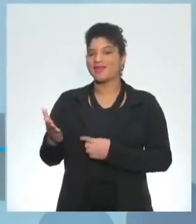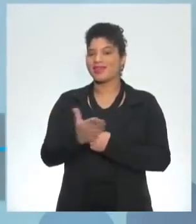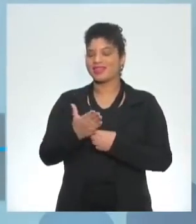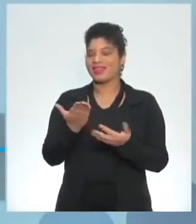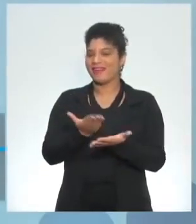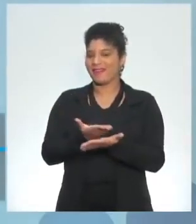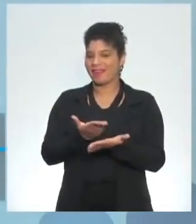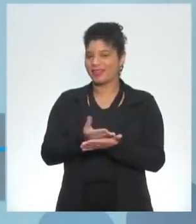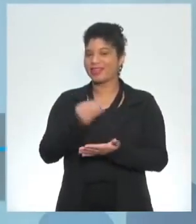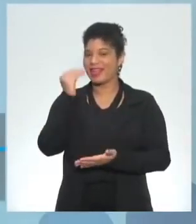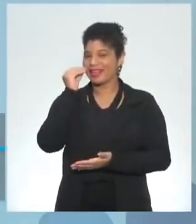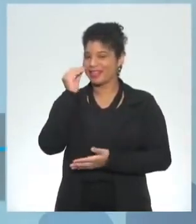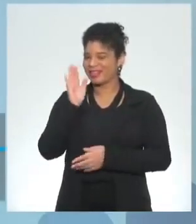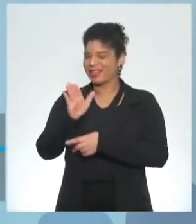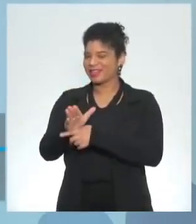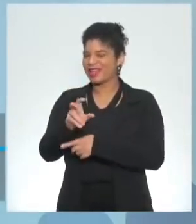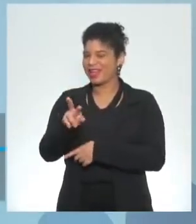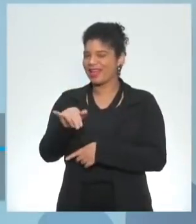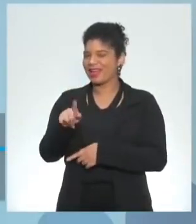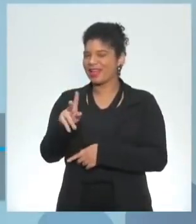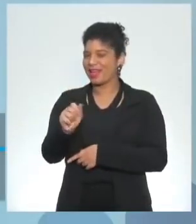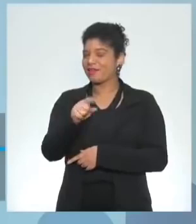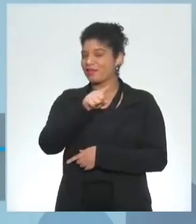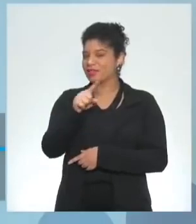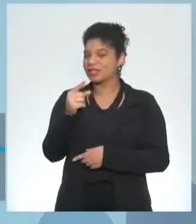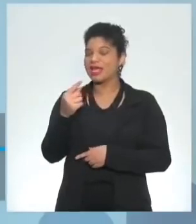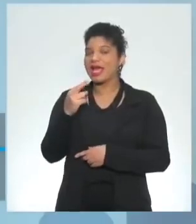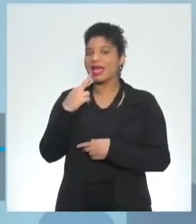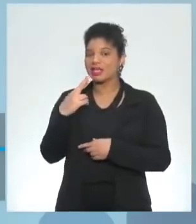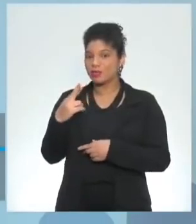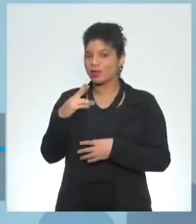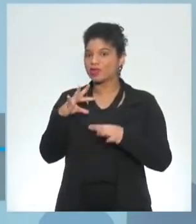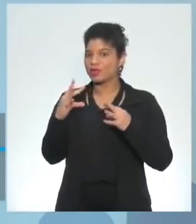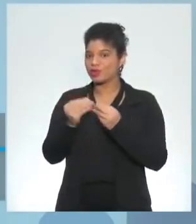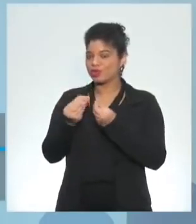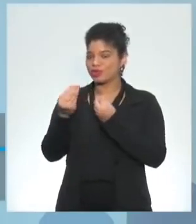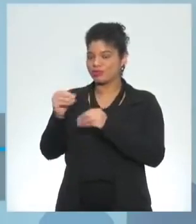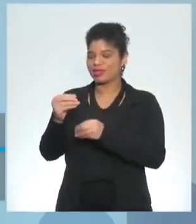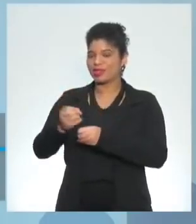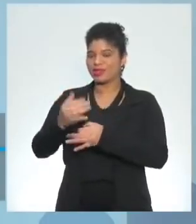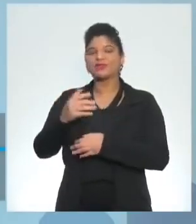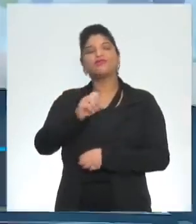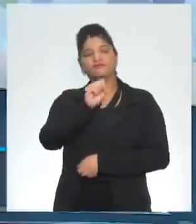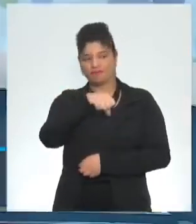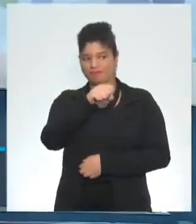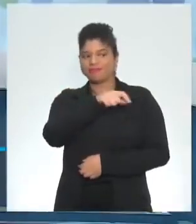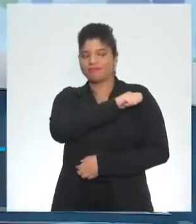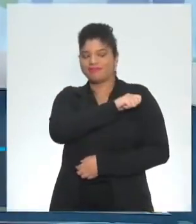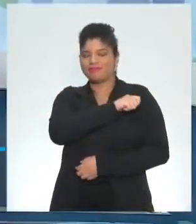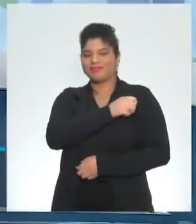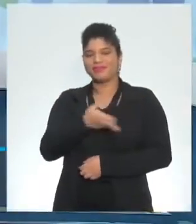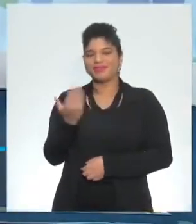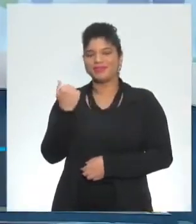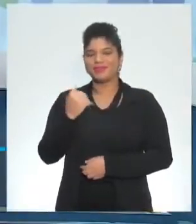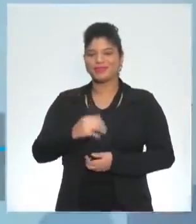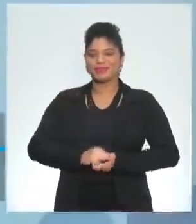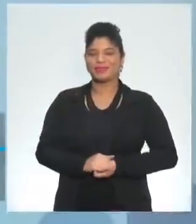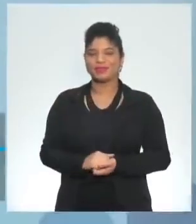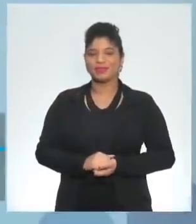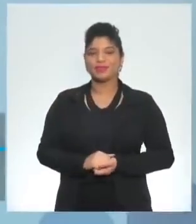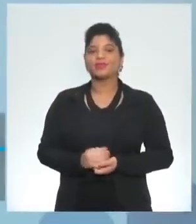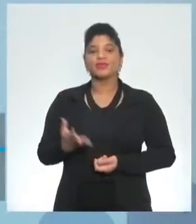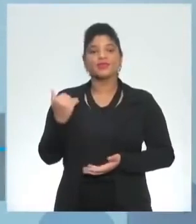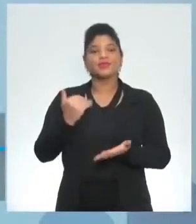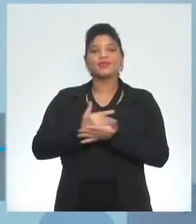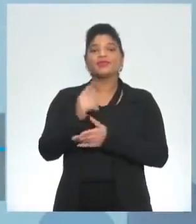tentar ajudar a erica também mandando todas as respostas completinhas para ela ler para a gente tudo bem vamos começar aqui